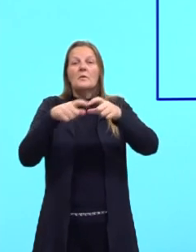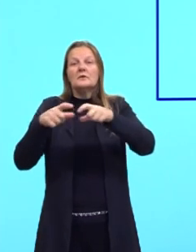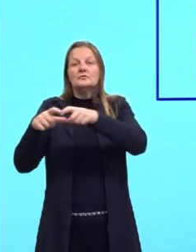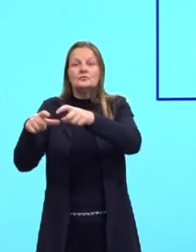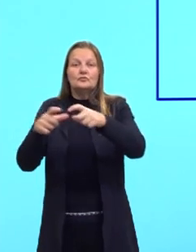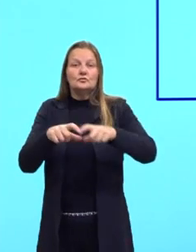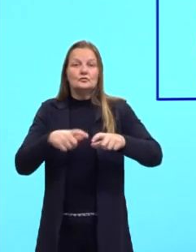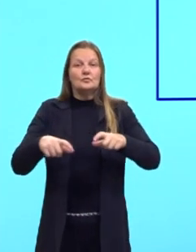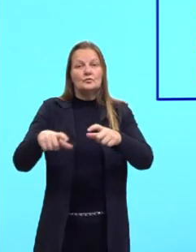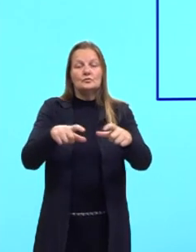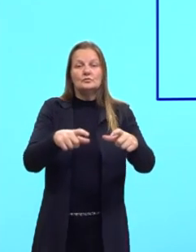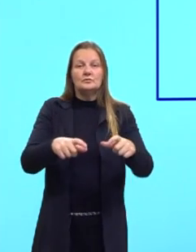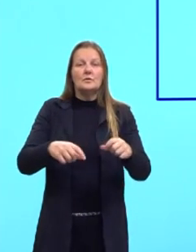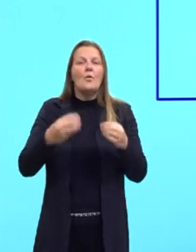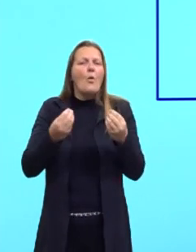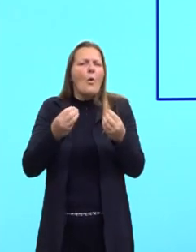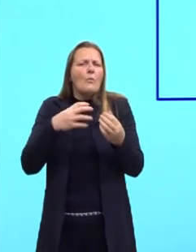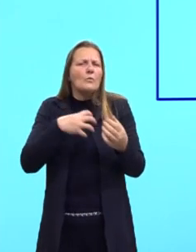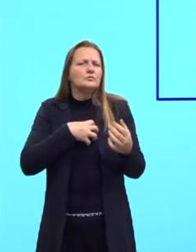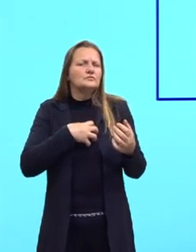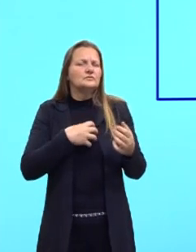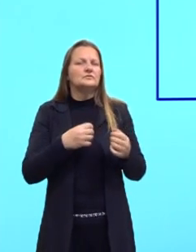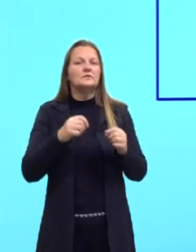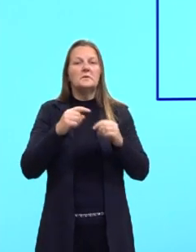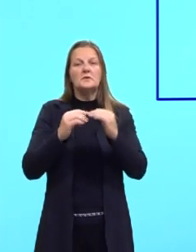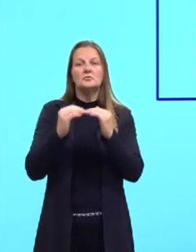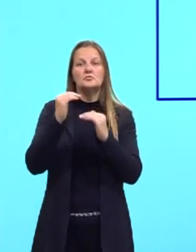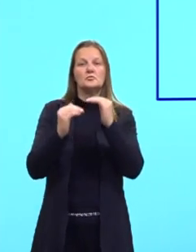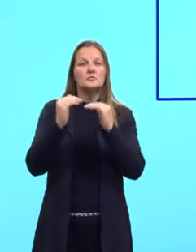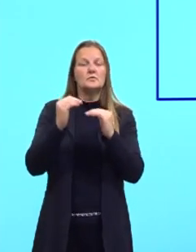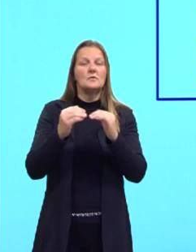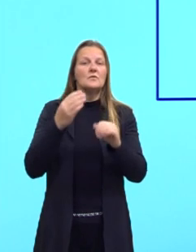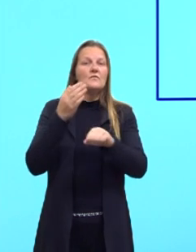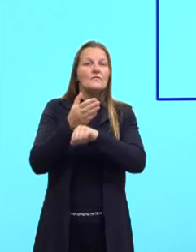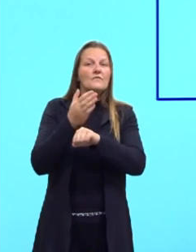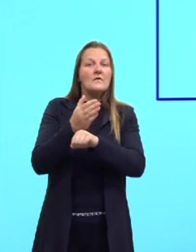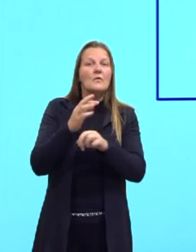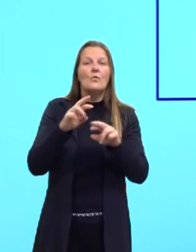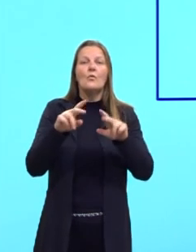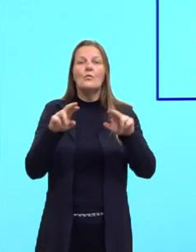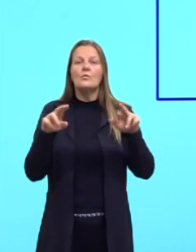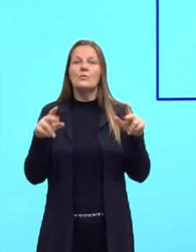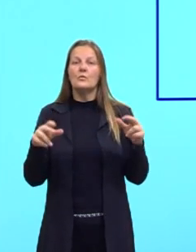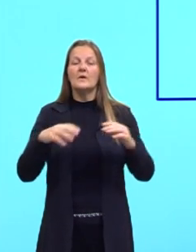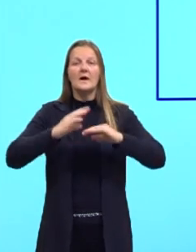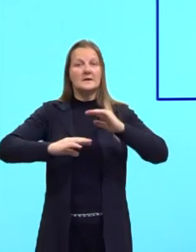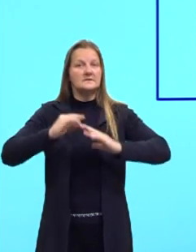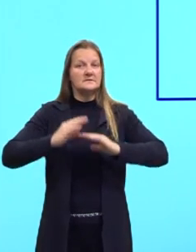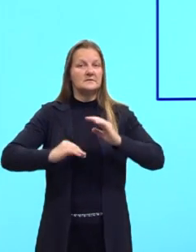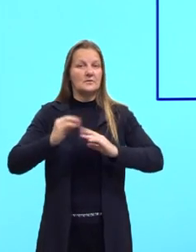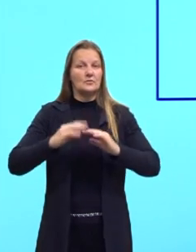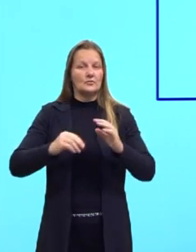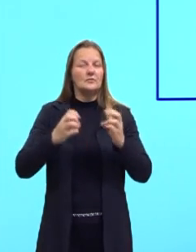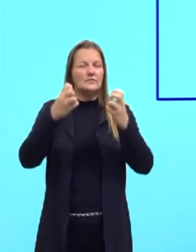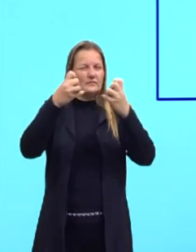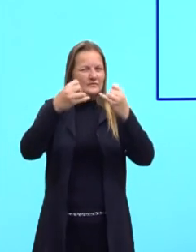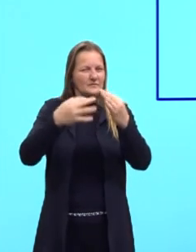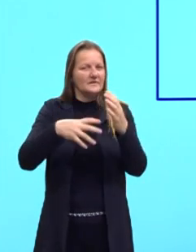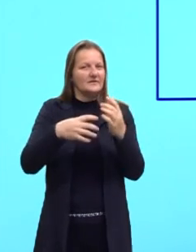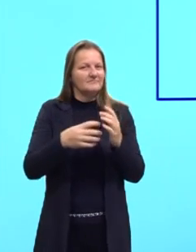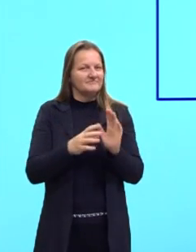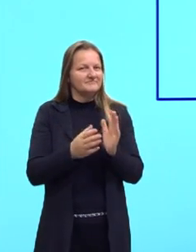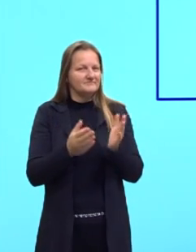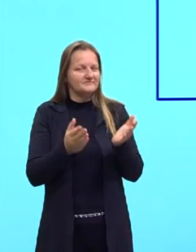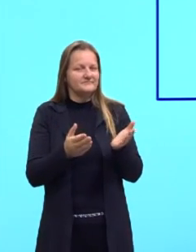lugar, modo, grau ou frequência de um evento ou de uma ação. Então, nós vamos ver tudo isso